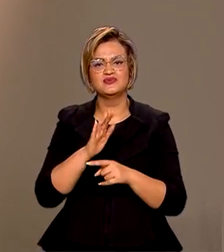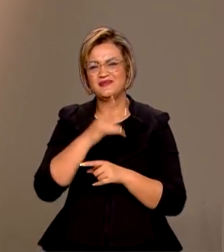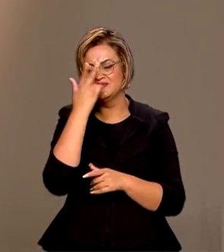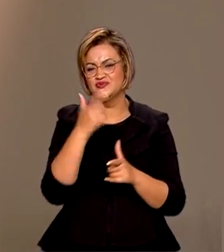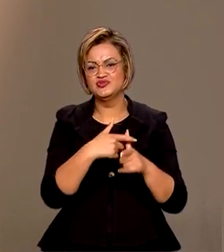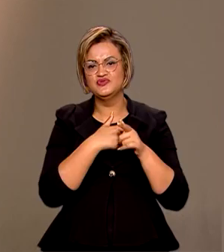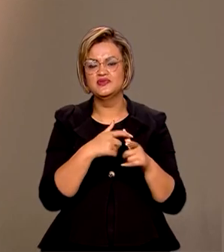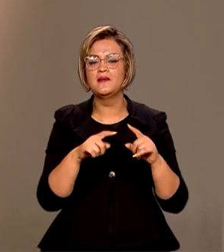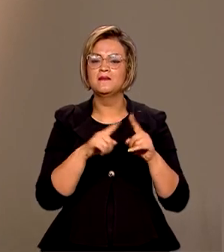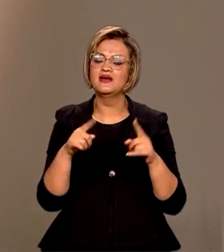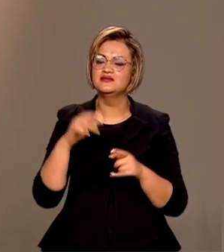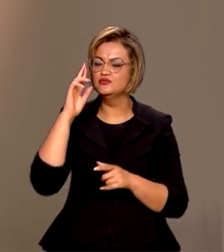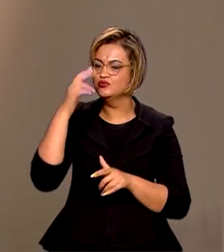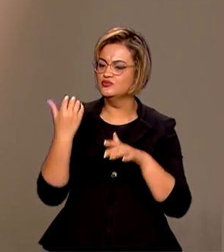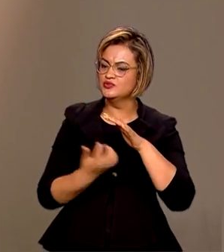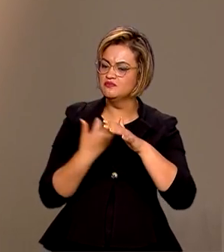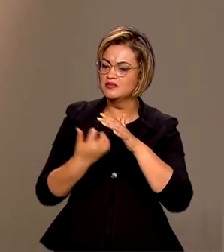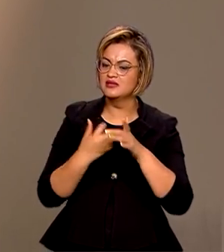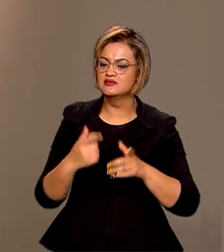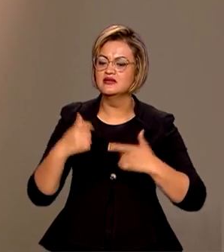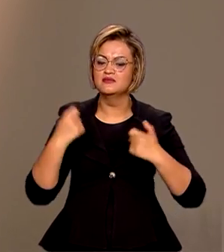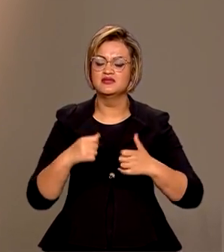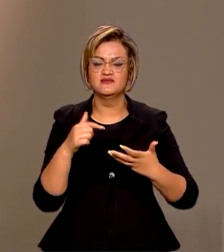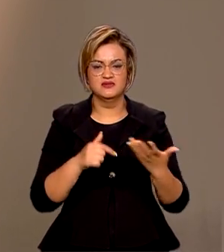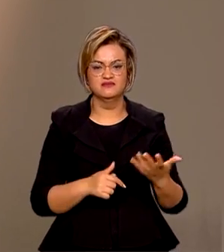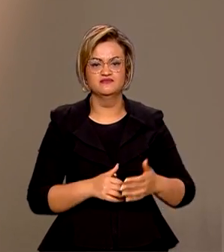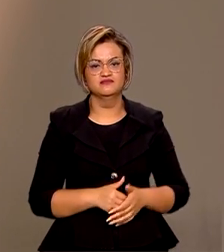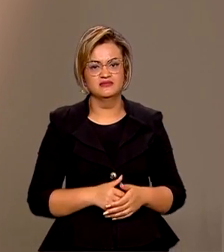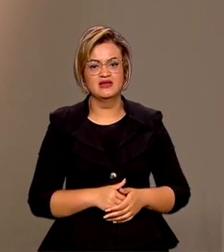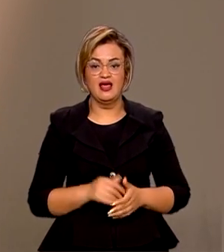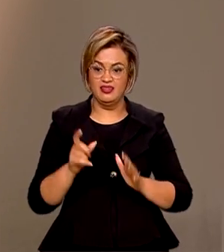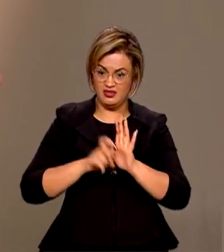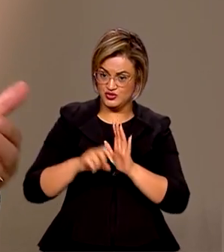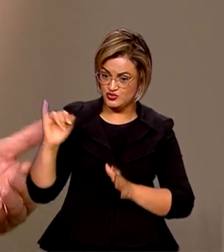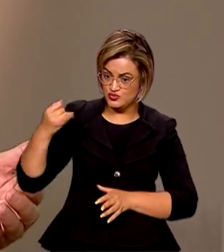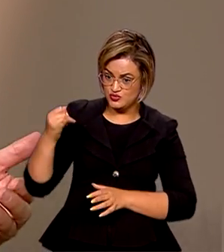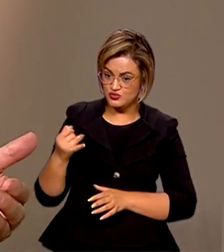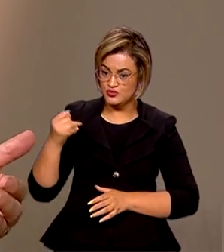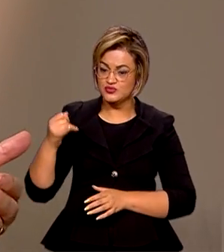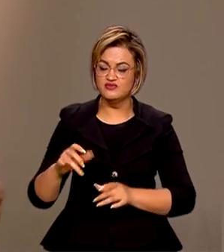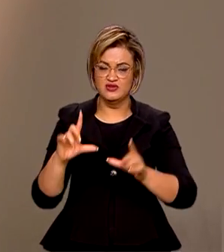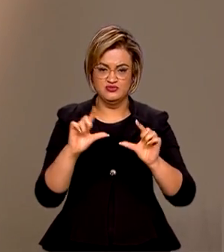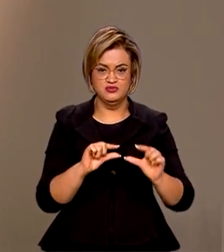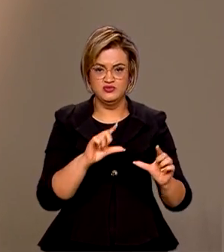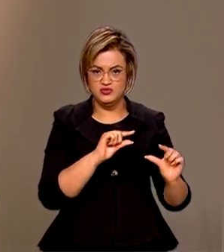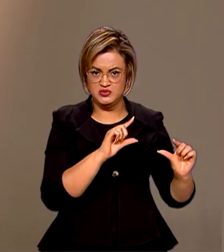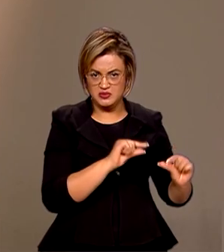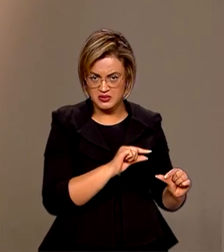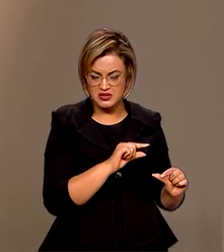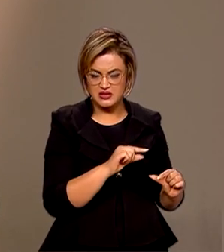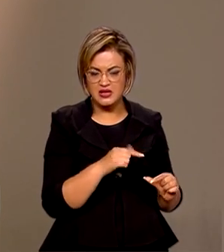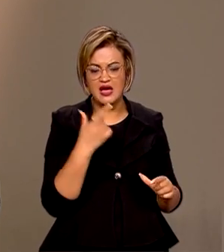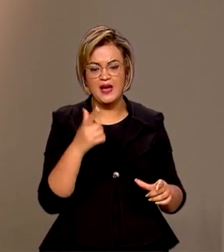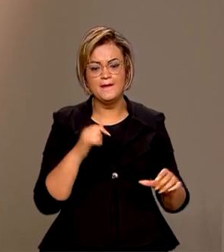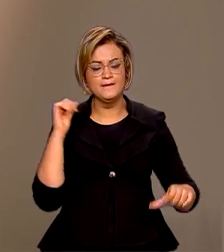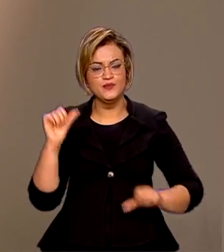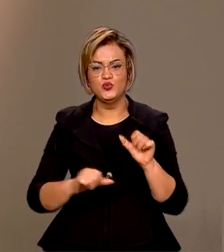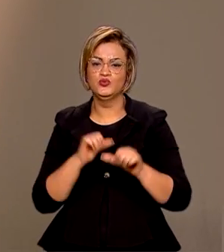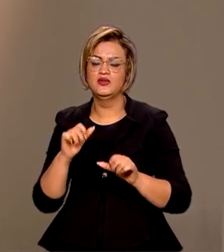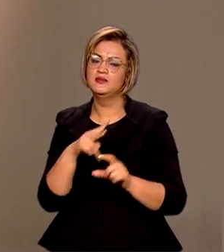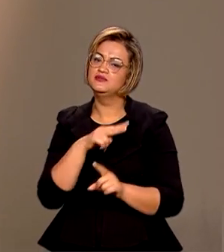mas também tem as empresas que necessitam disso. Então, uma vez que a taxa de juros vai ser reduzida, você muda as